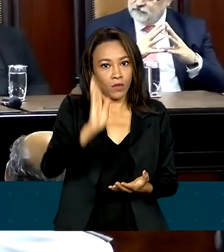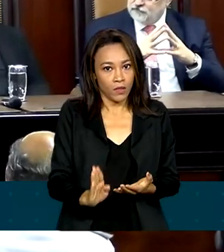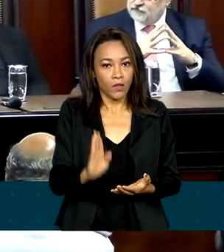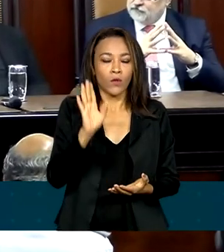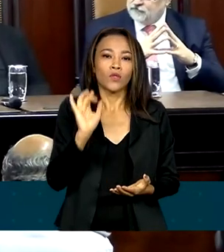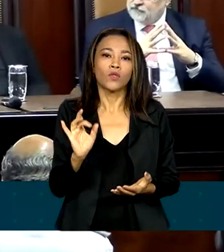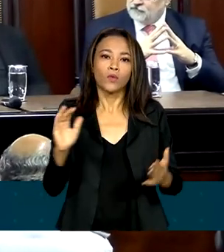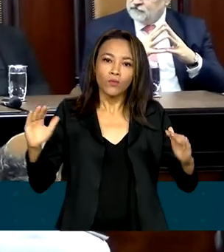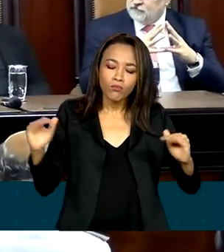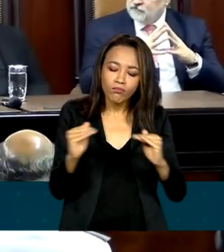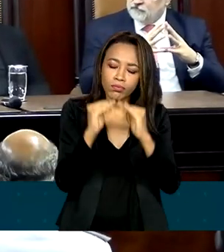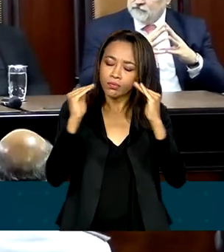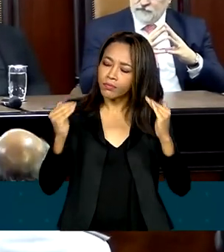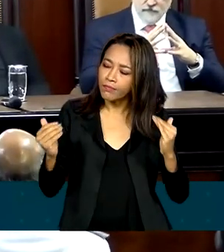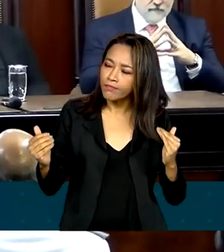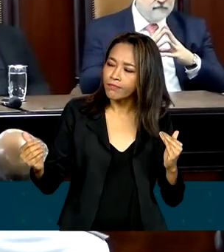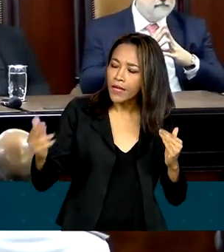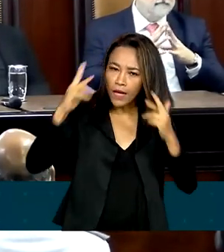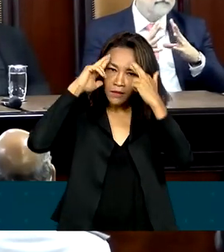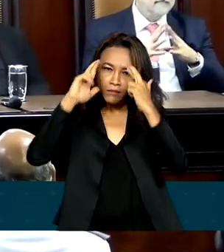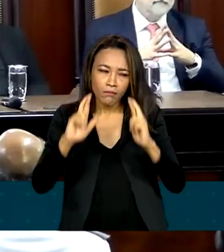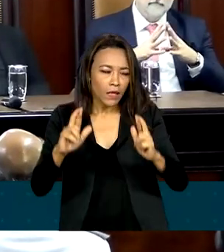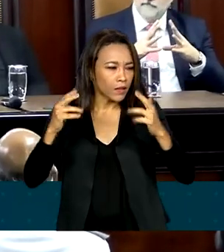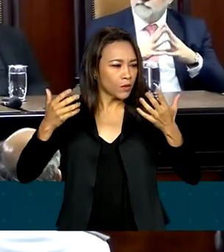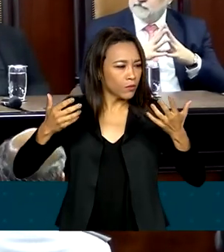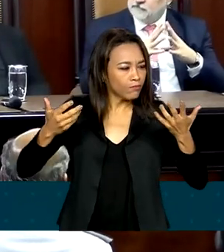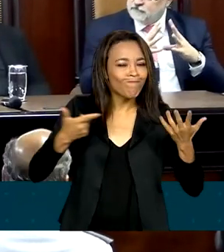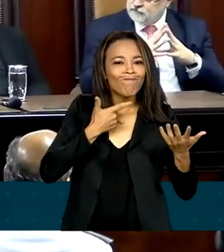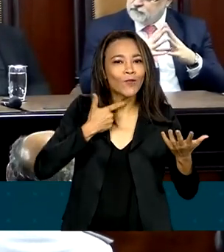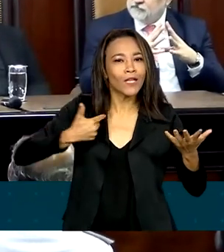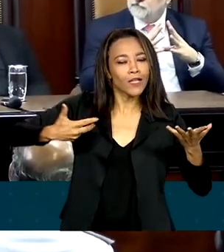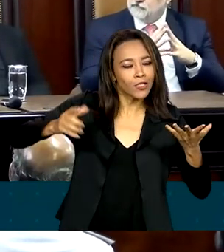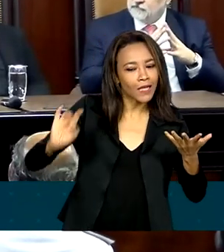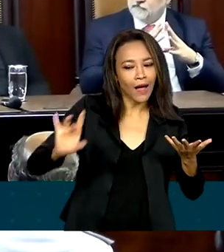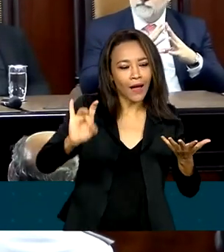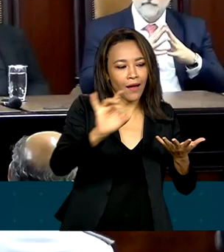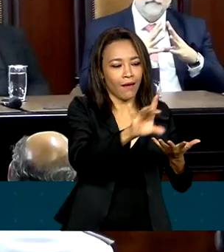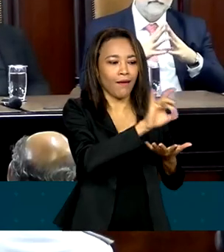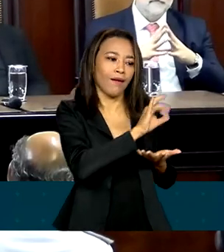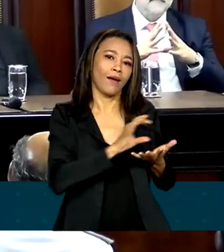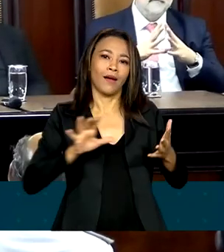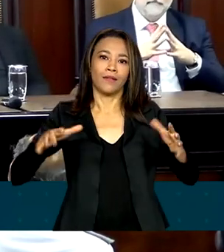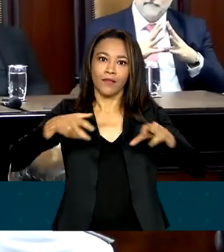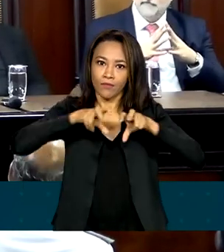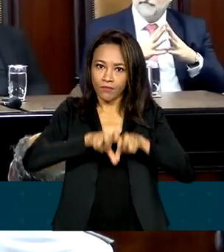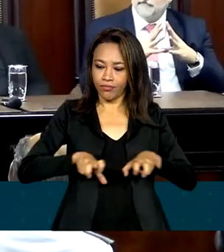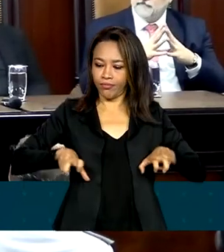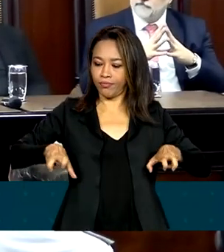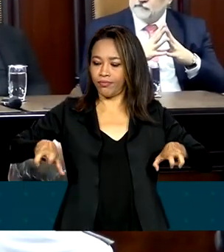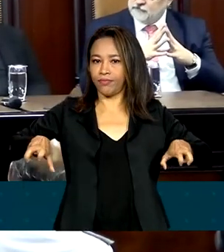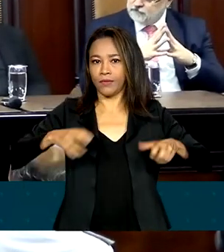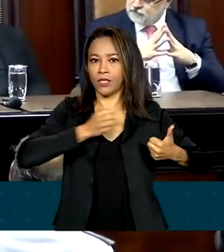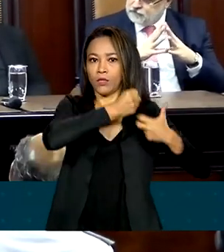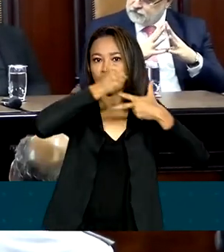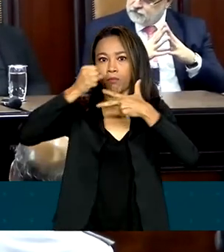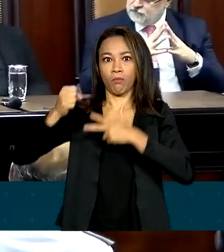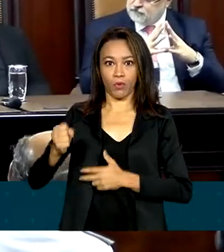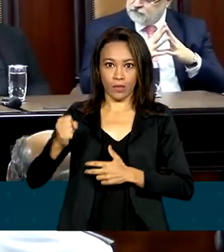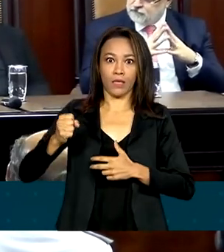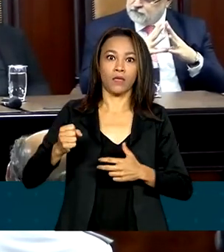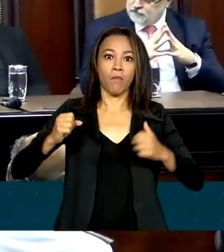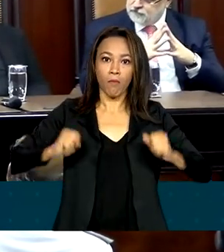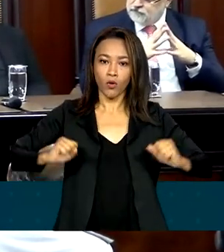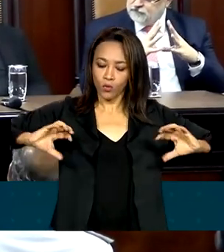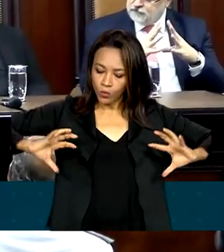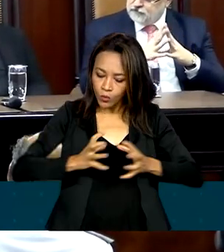a harmonia, o respeito e a vontade de cada um dos integrantes desses poderes possam se